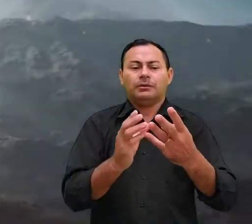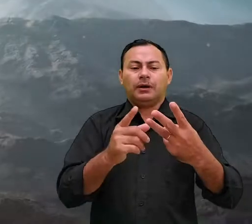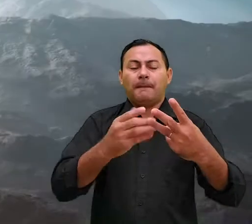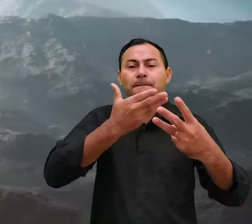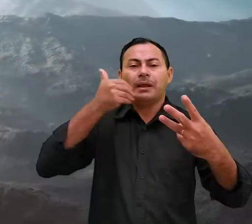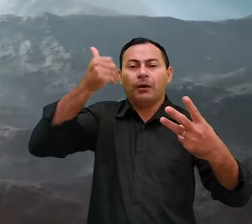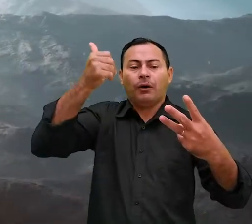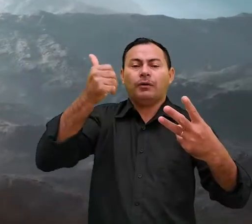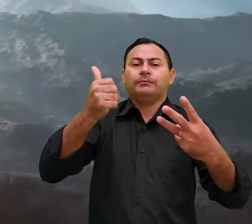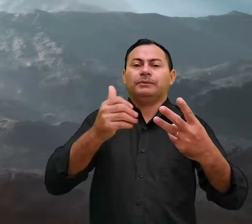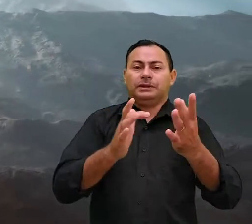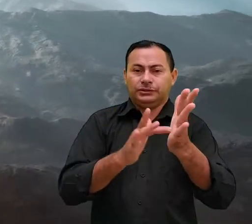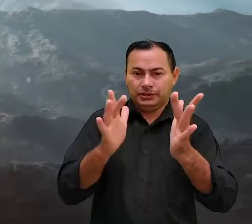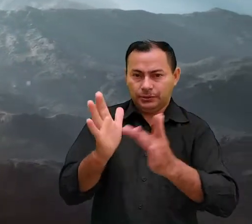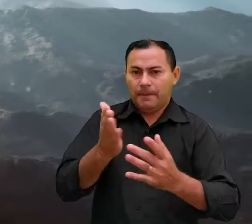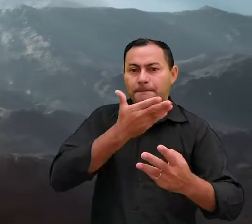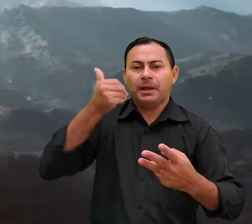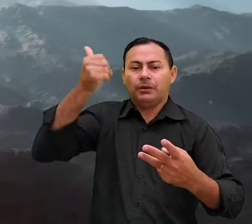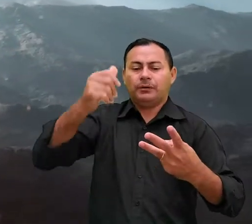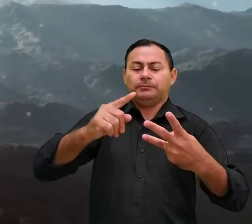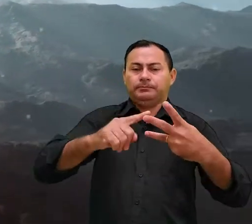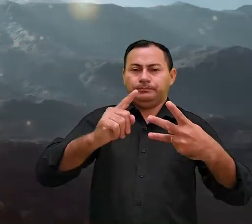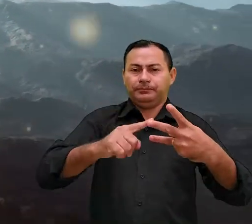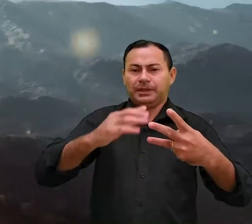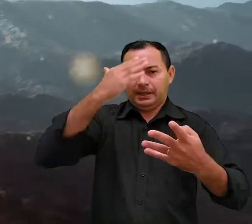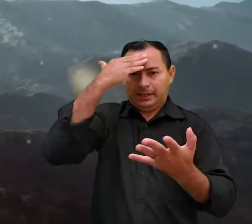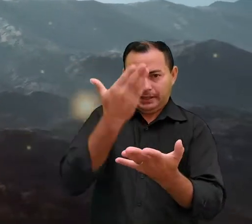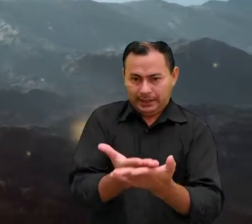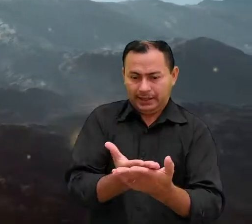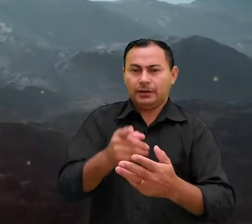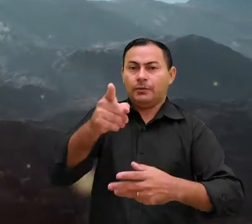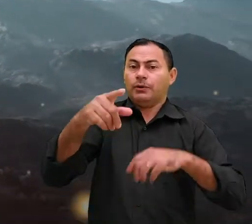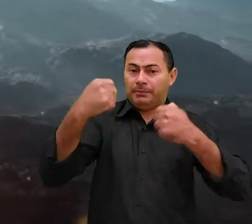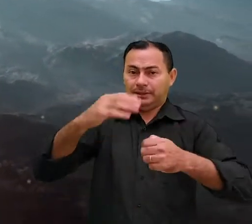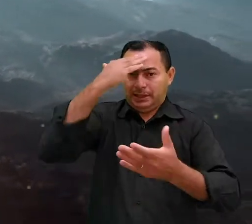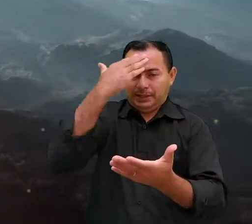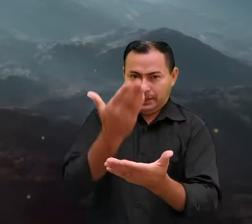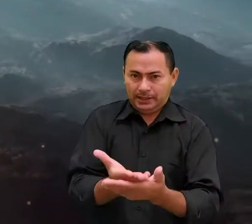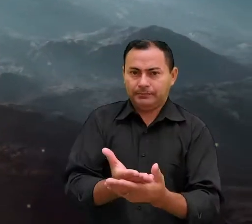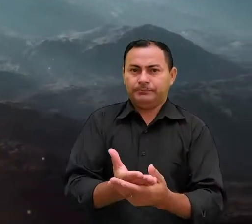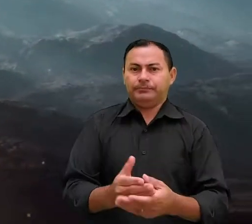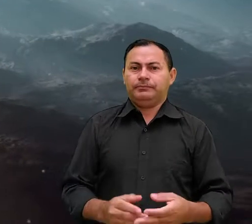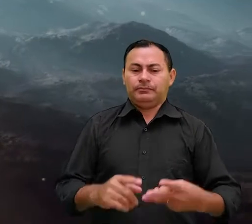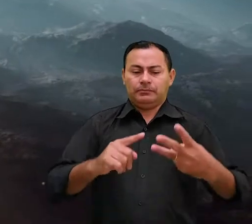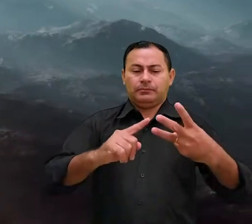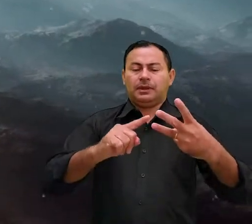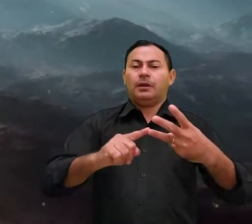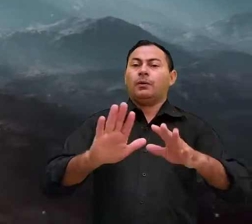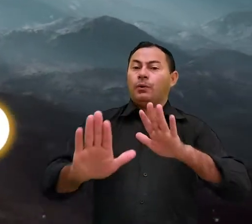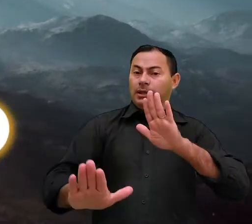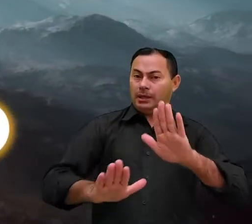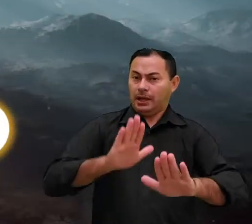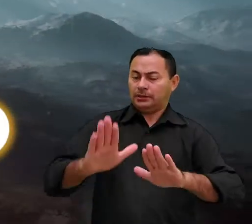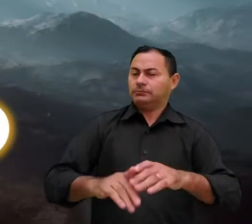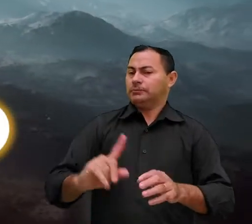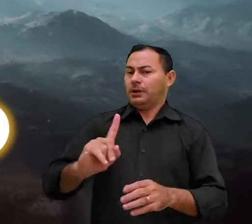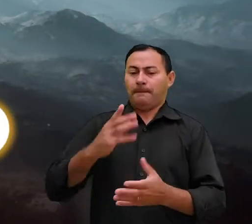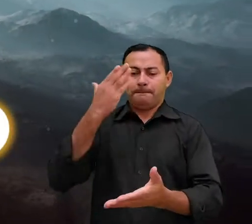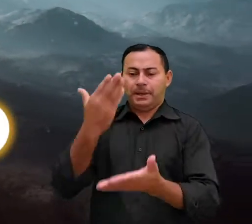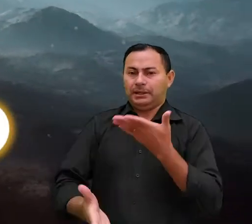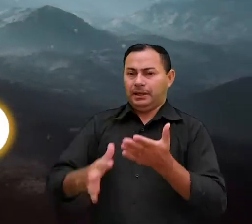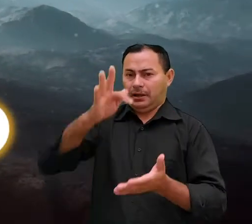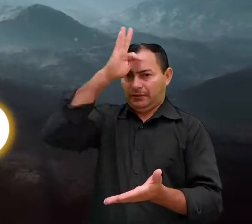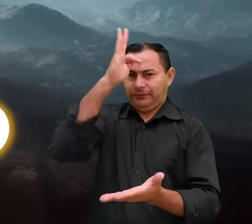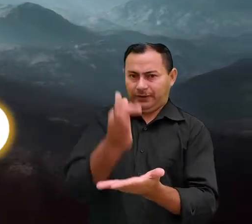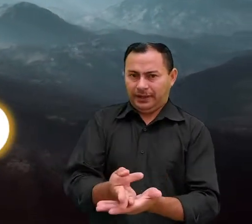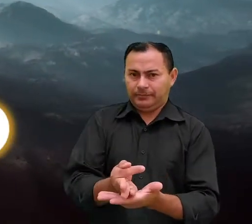são melhor, Jesus Cristo é melhor, crer, você precisa crer, cuidado para não